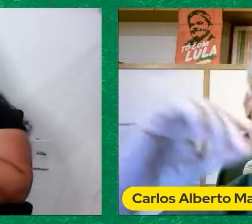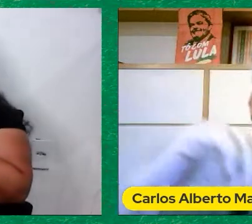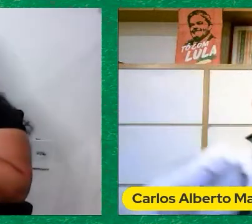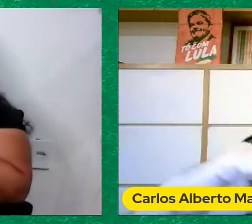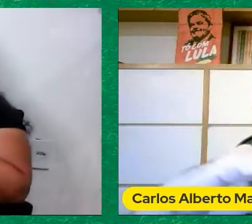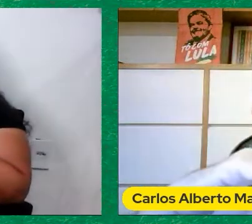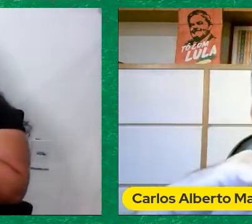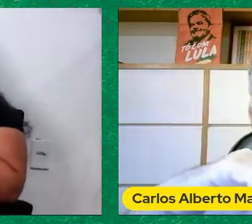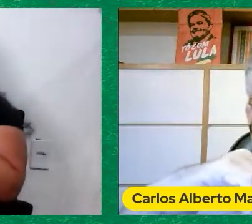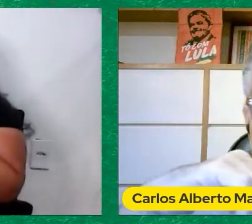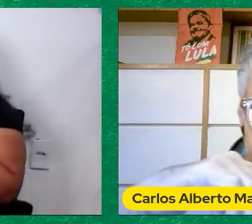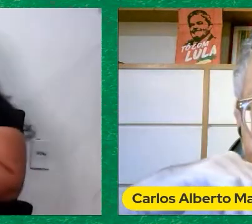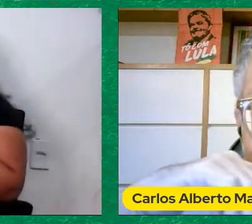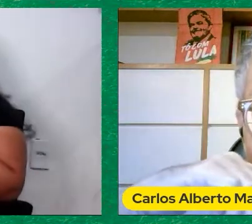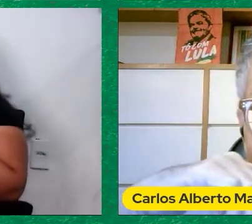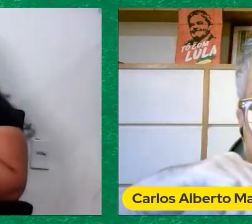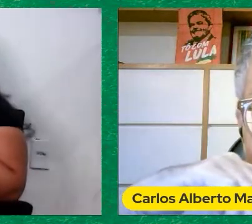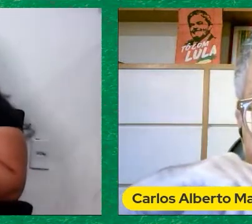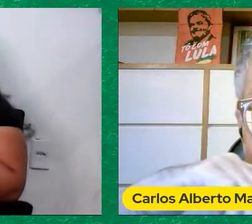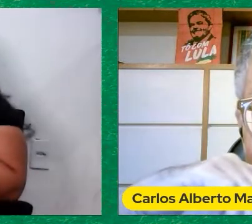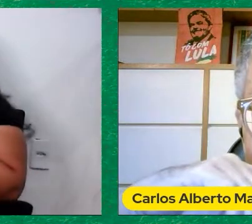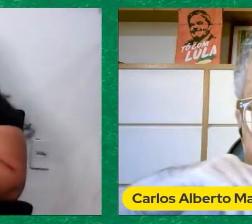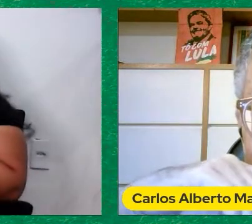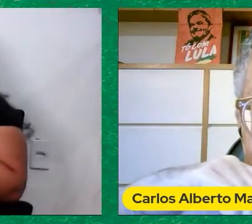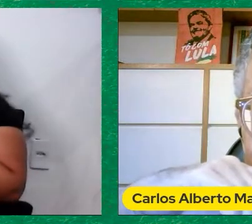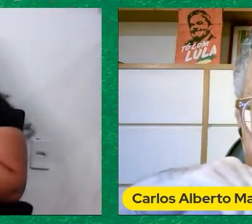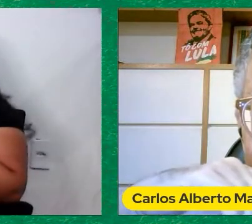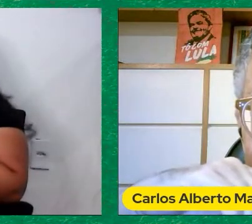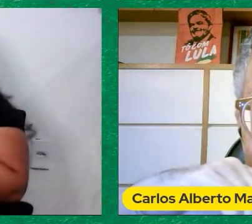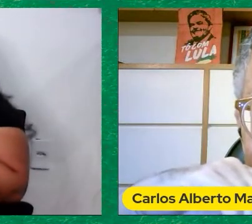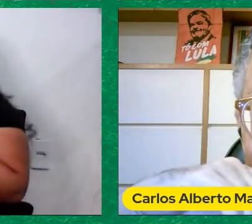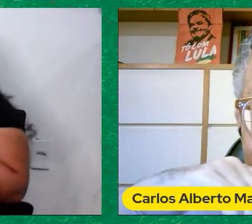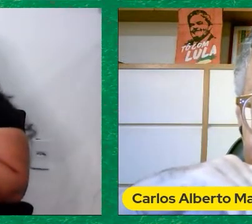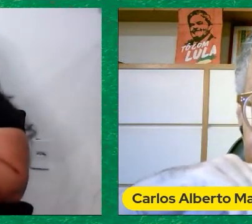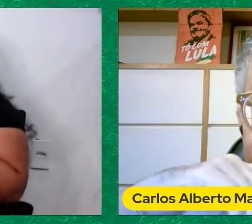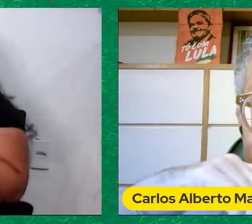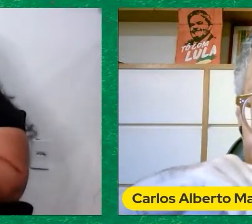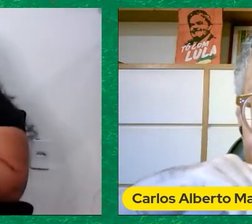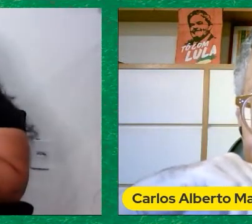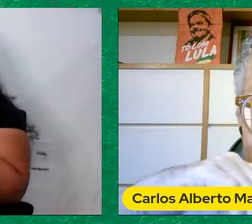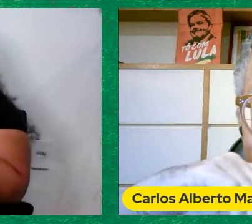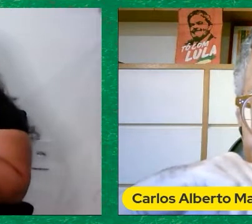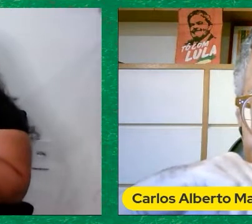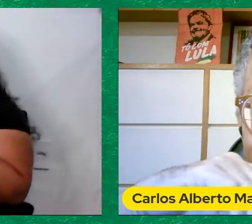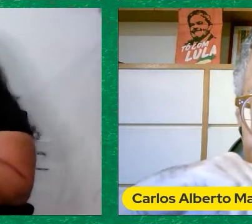segundo Porque me traz Uma lembrança dele Que acho que Ainda não estou Podendo ter Sabe